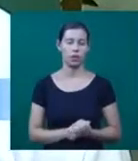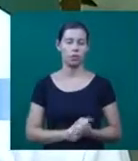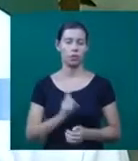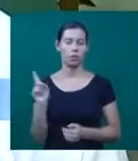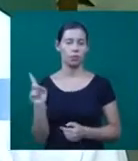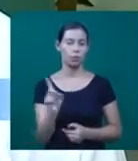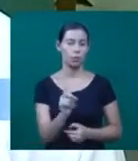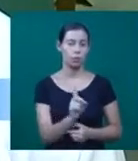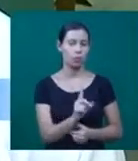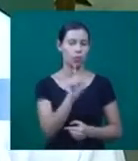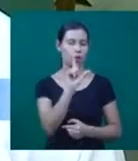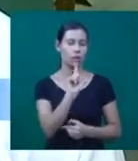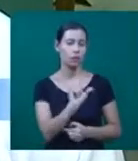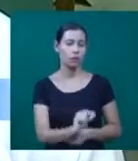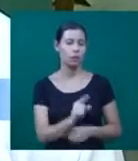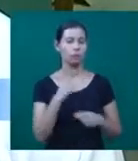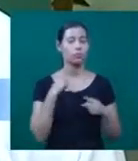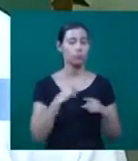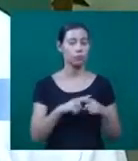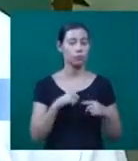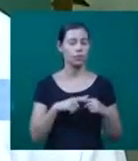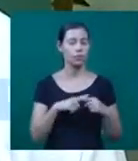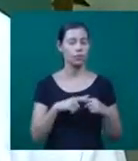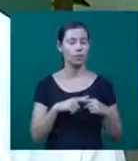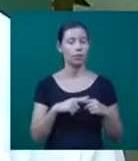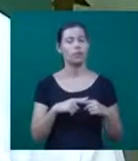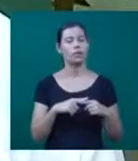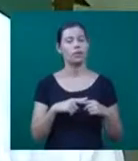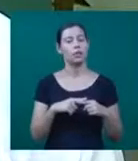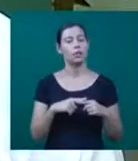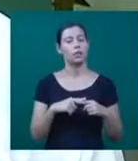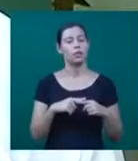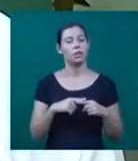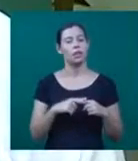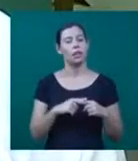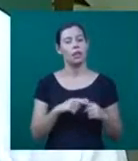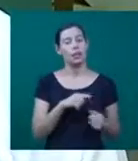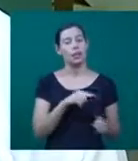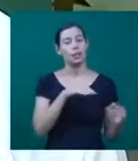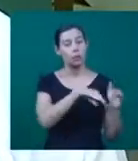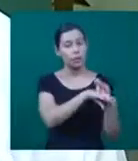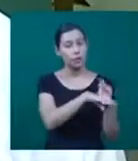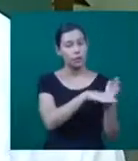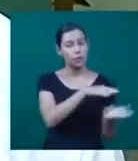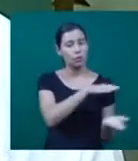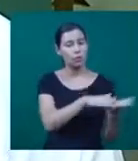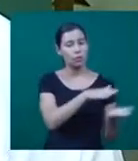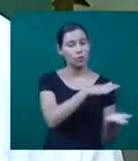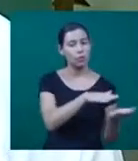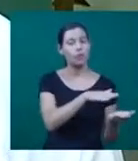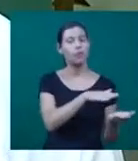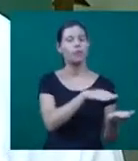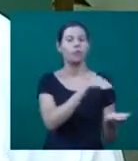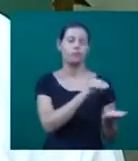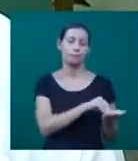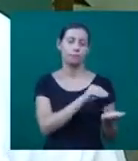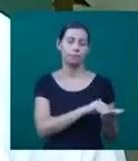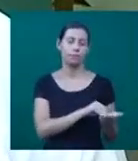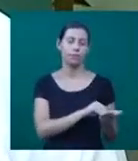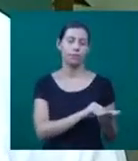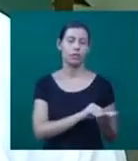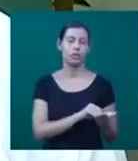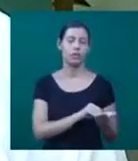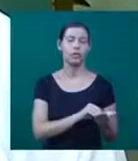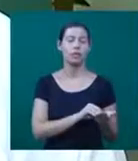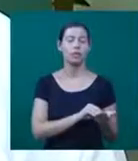doadores, né, que já vem durando umas duas semanas e agora começou a repercutir nos estoques. Nós atribuímos essa queda no comparecimento à